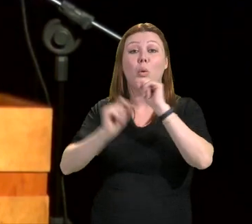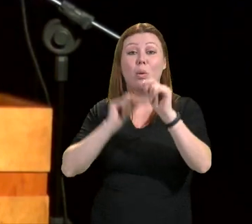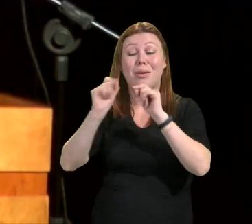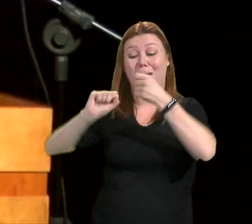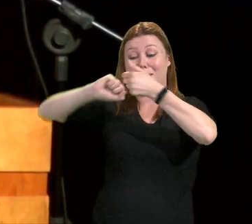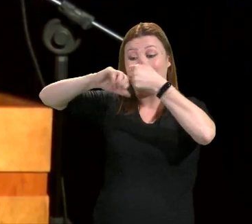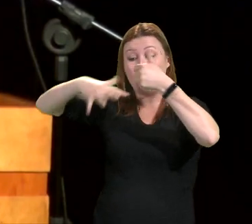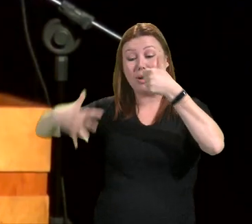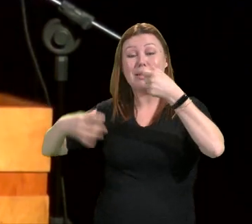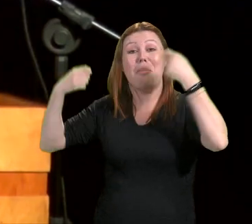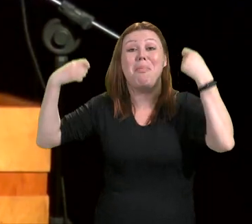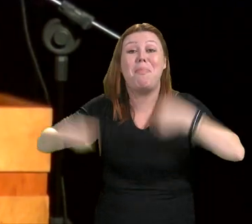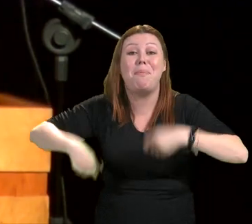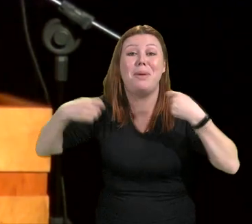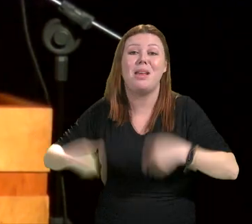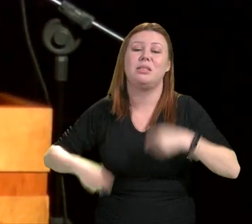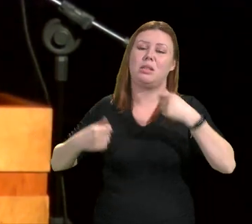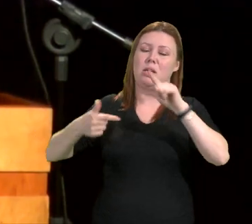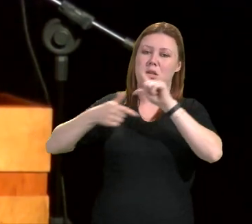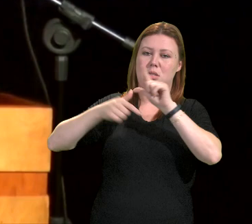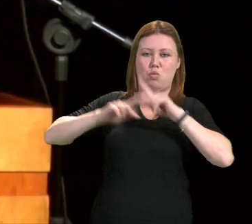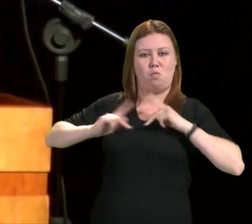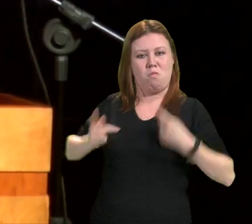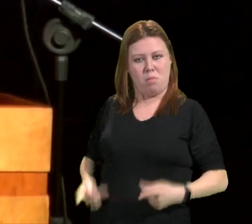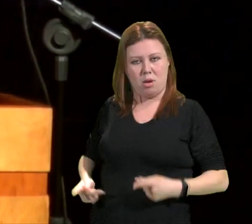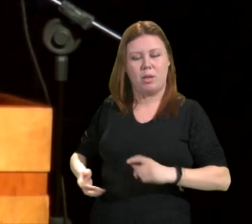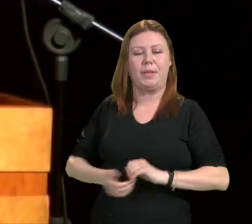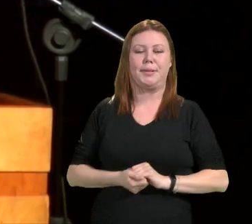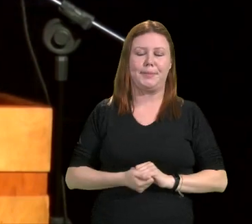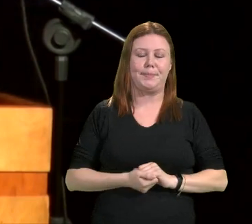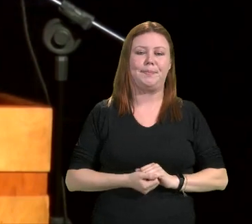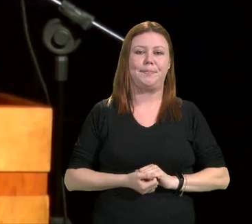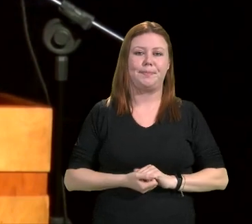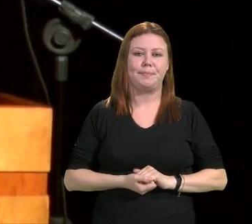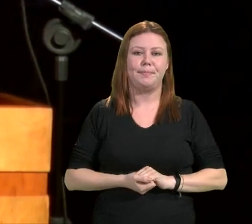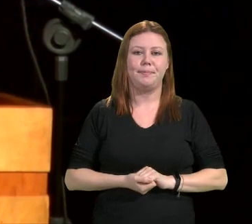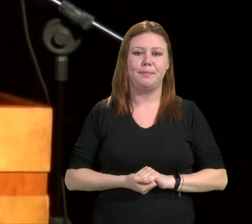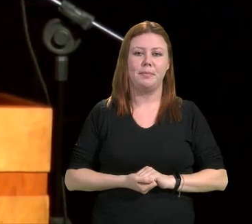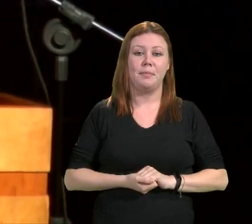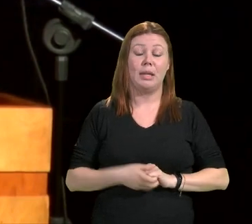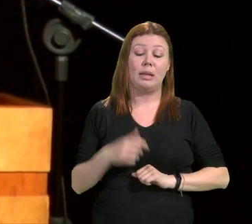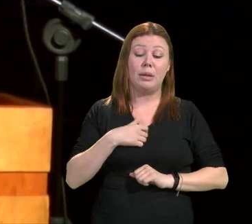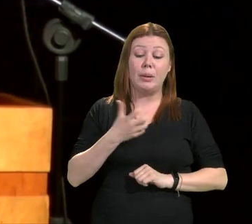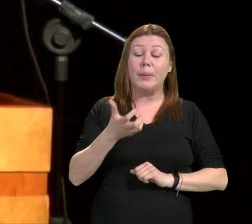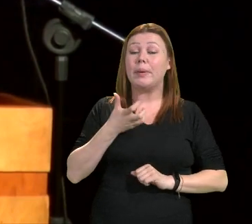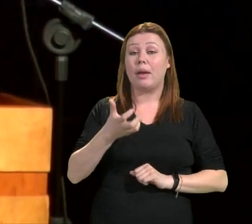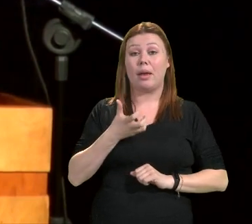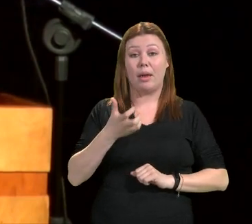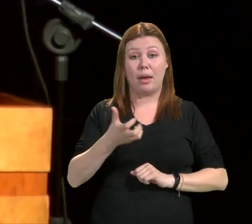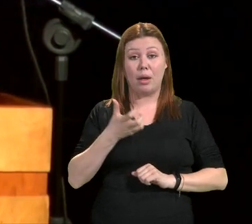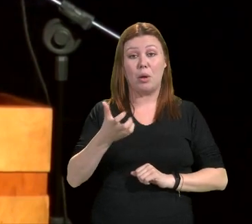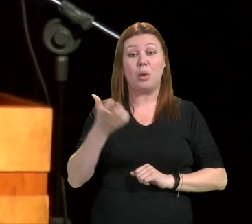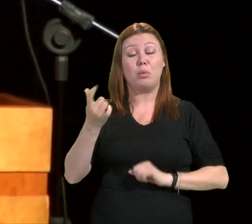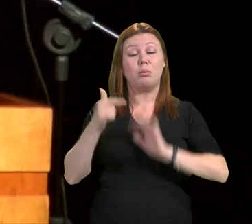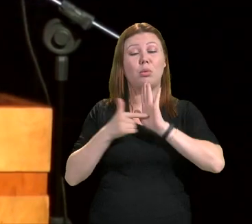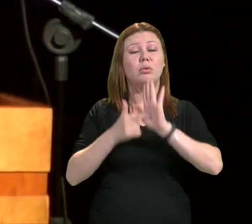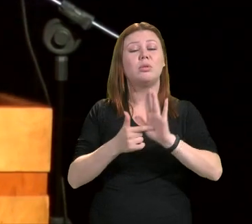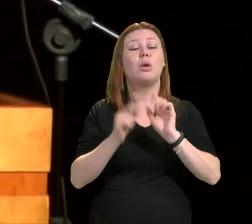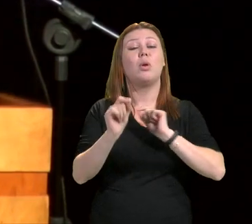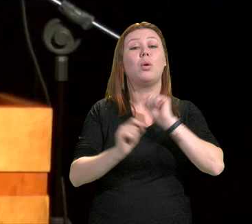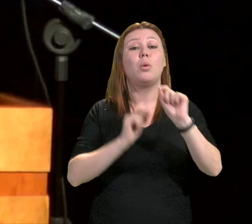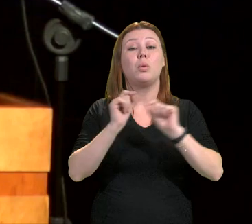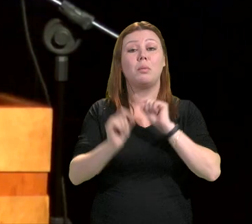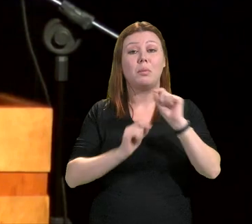das humanidades. Eu quero exortar aqui o